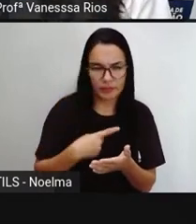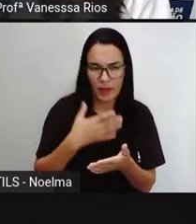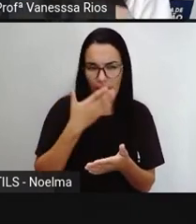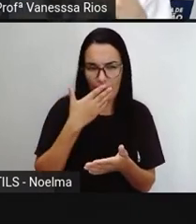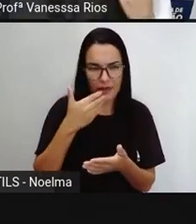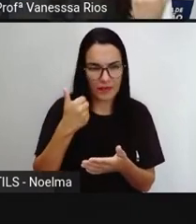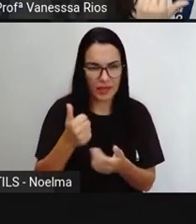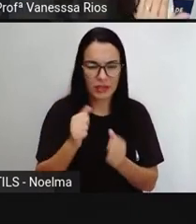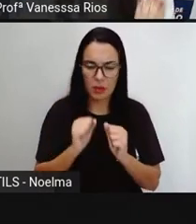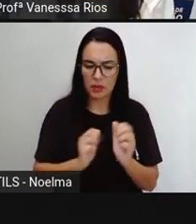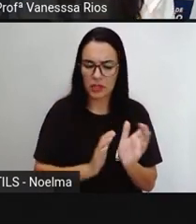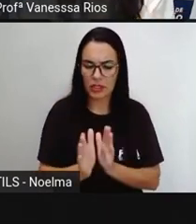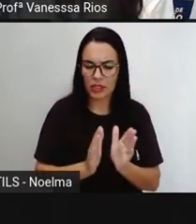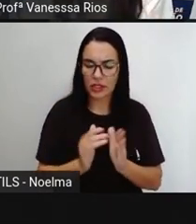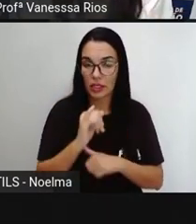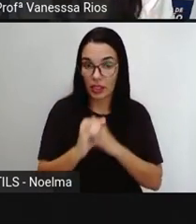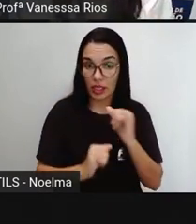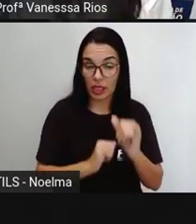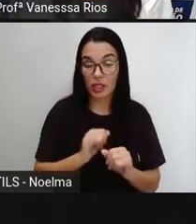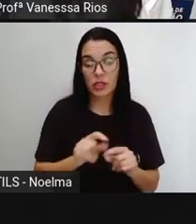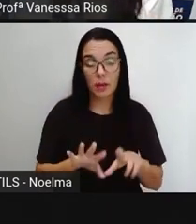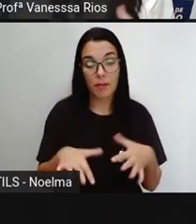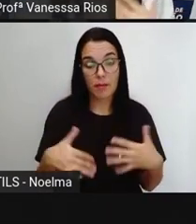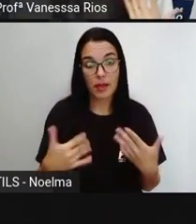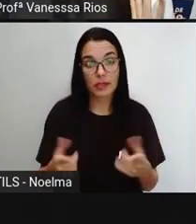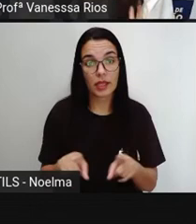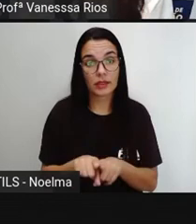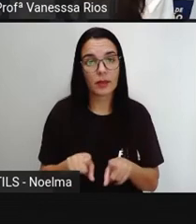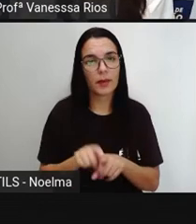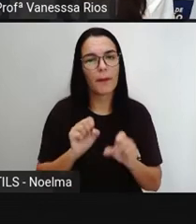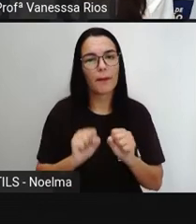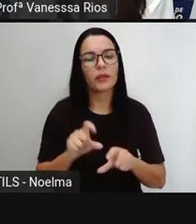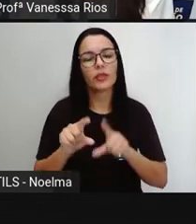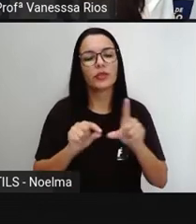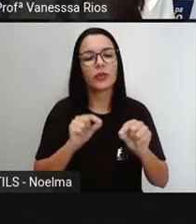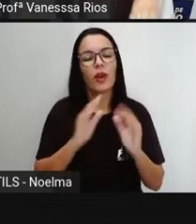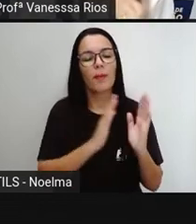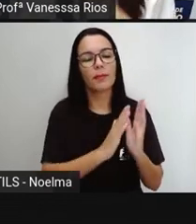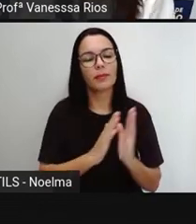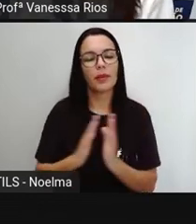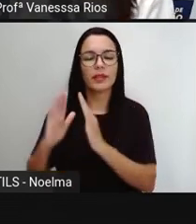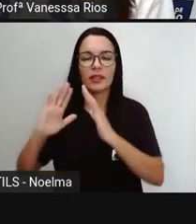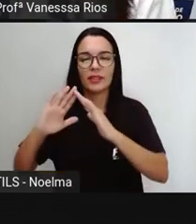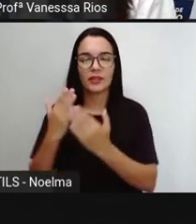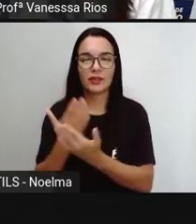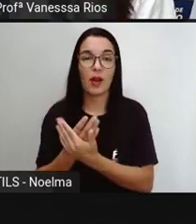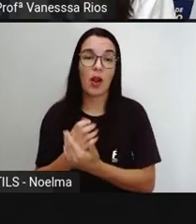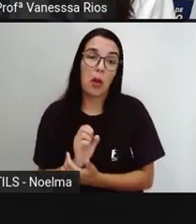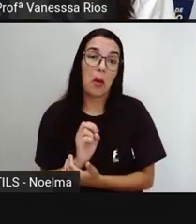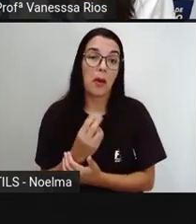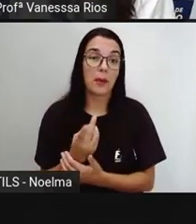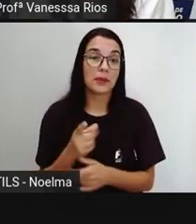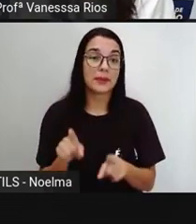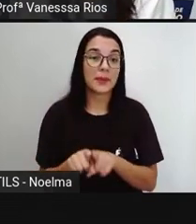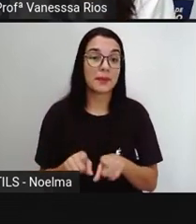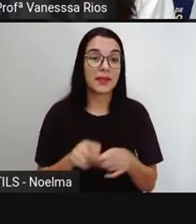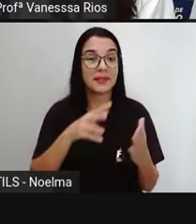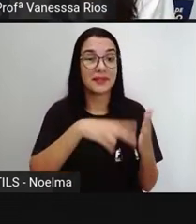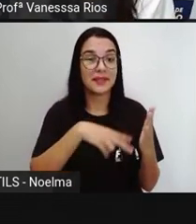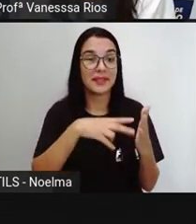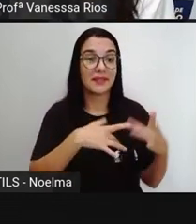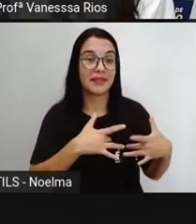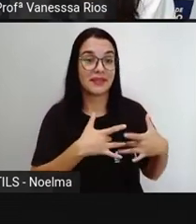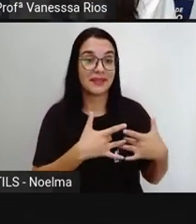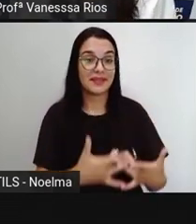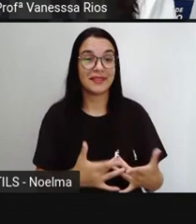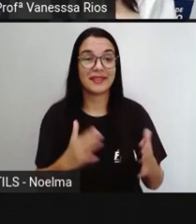internet, mas também pode aí escolher na biblioteca da escola. De repente, algum livro que você tenha disponível em sua